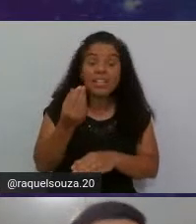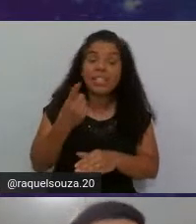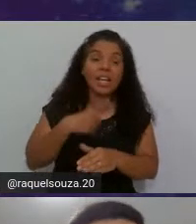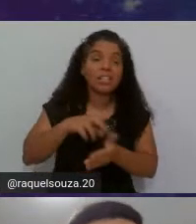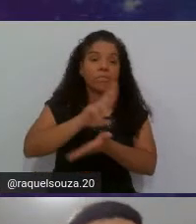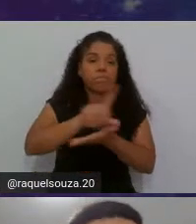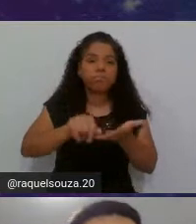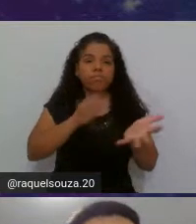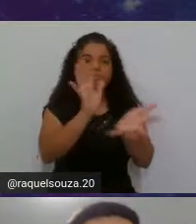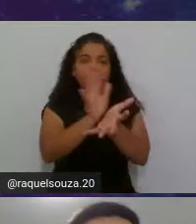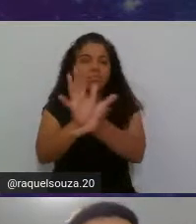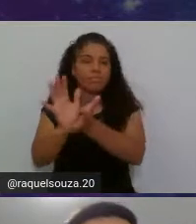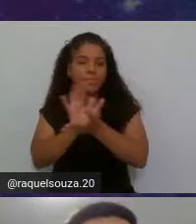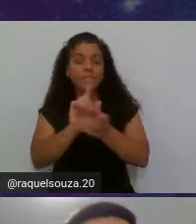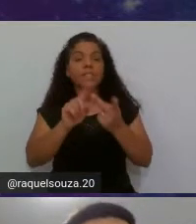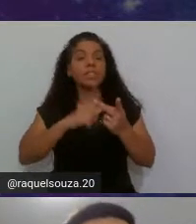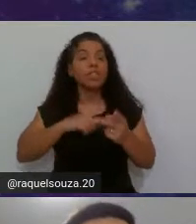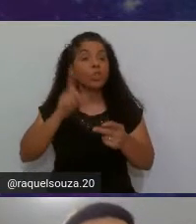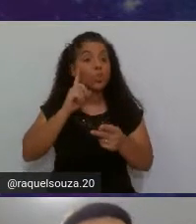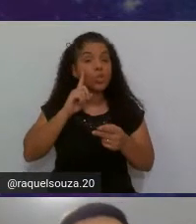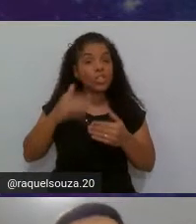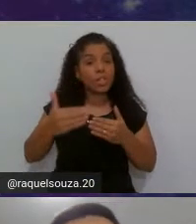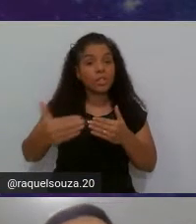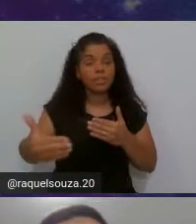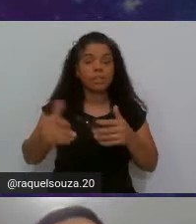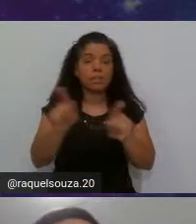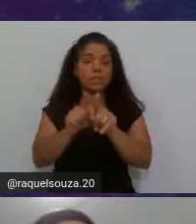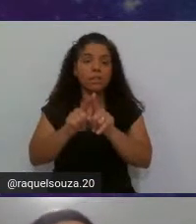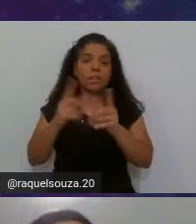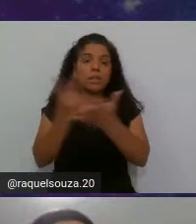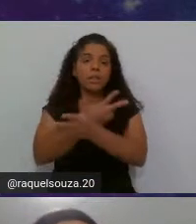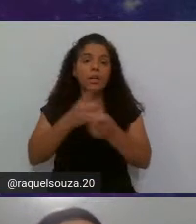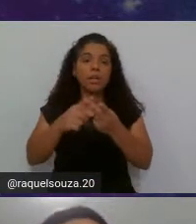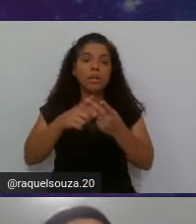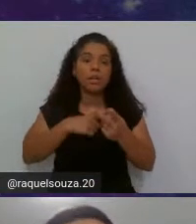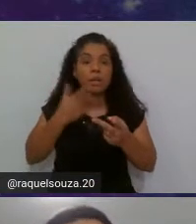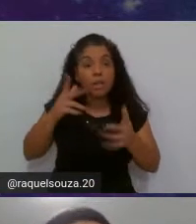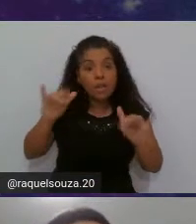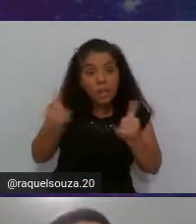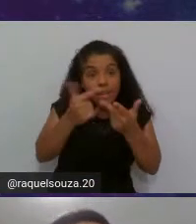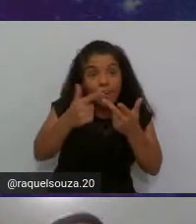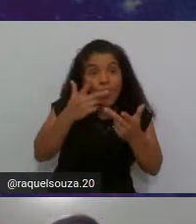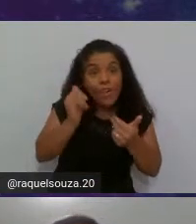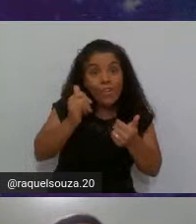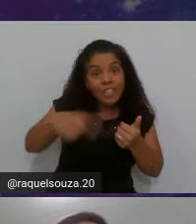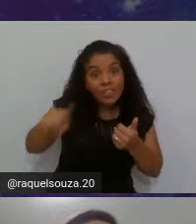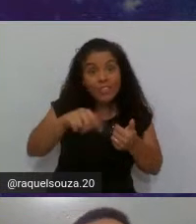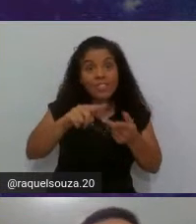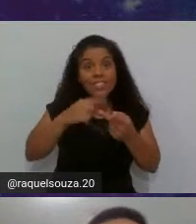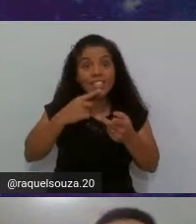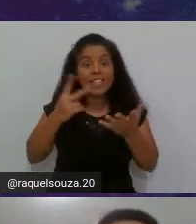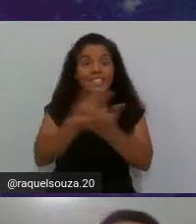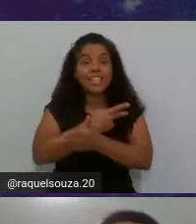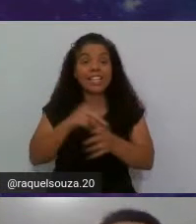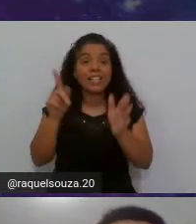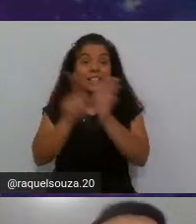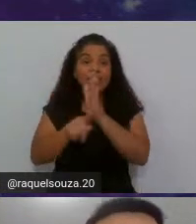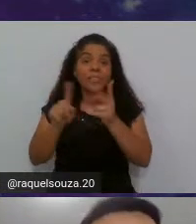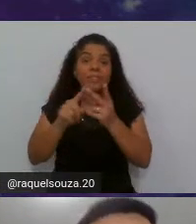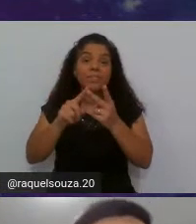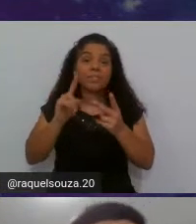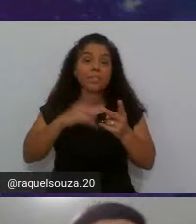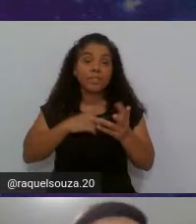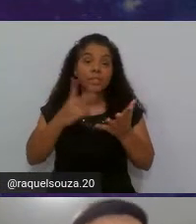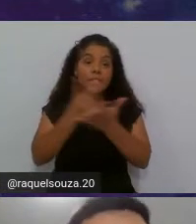esferas do dia a dia dele. E aí, eu queria aproveitar para interagir com vocês, e queria perguntar se vocês